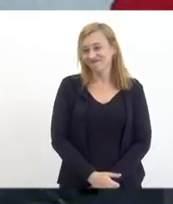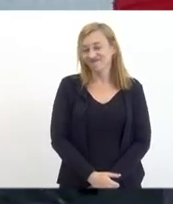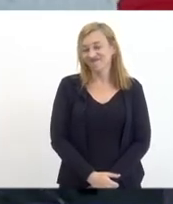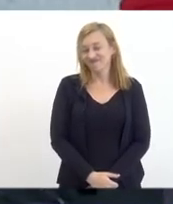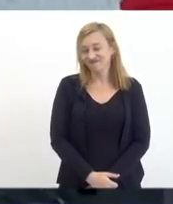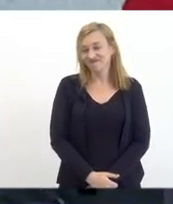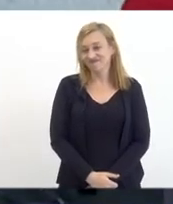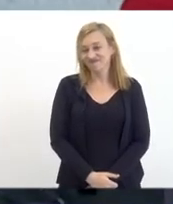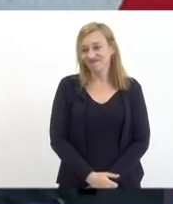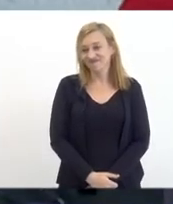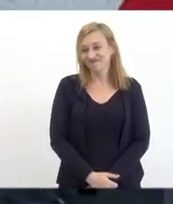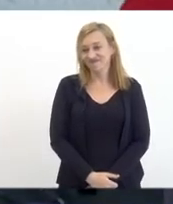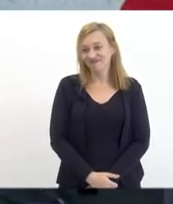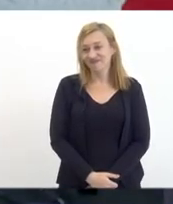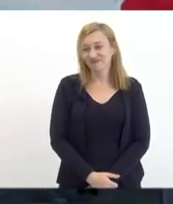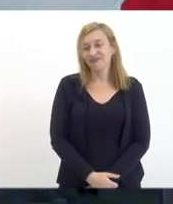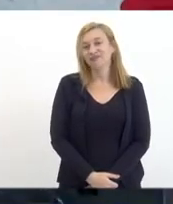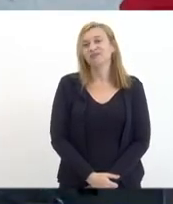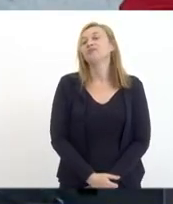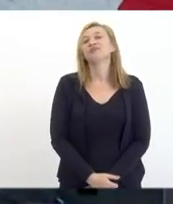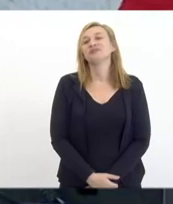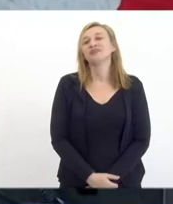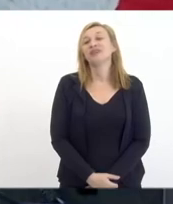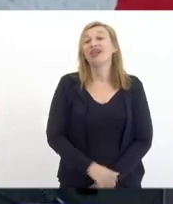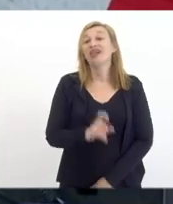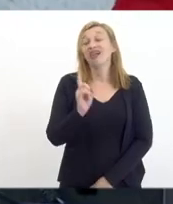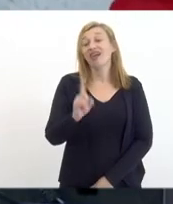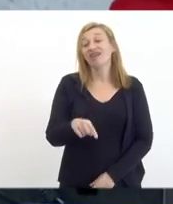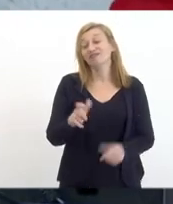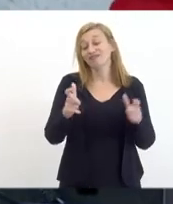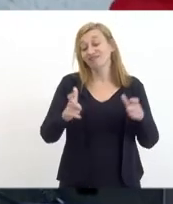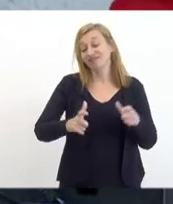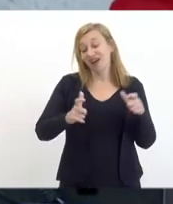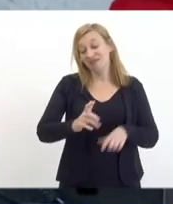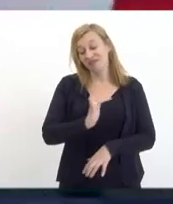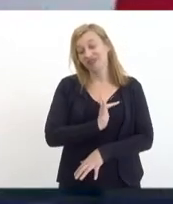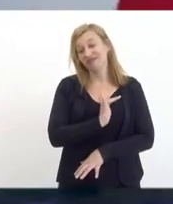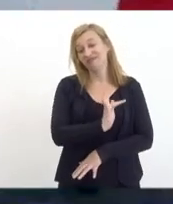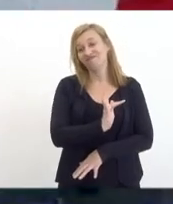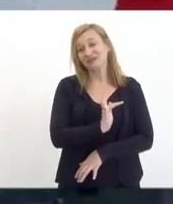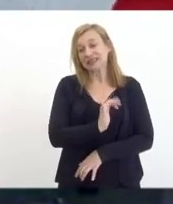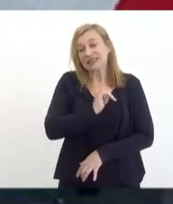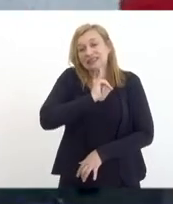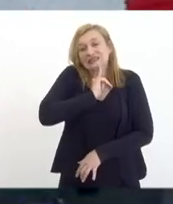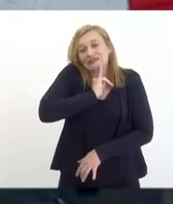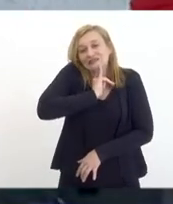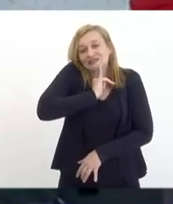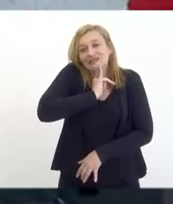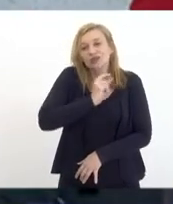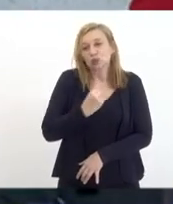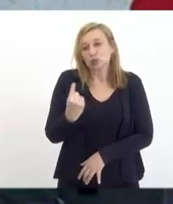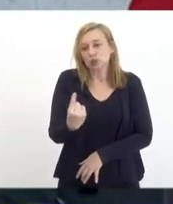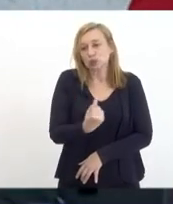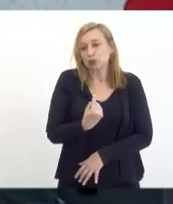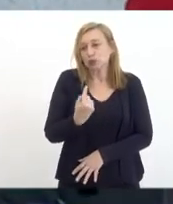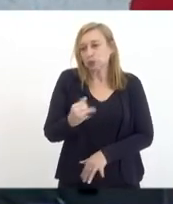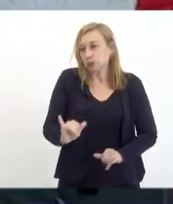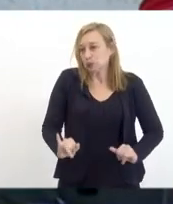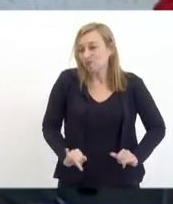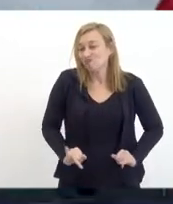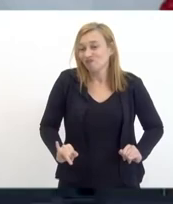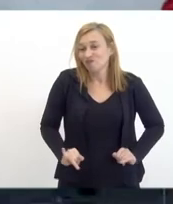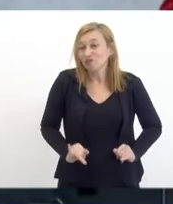a Baixada Fluminense é uma região que infelizmente nós sofremos